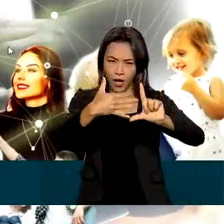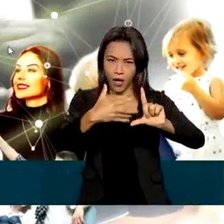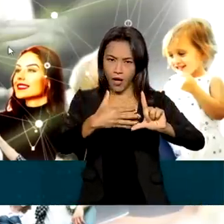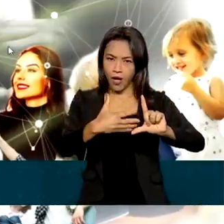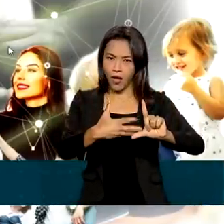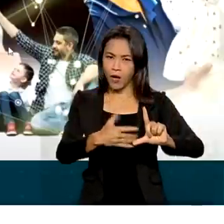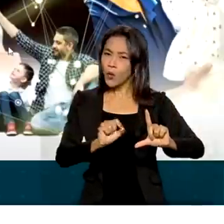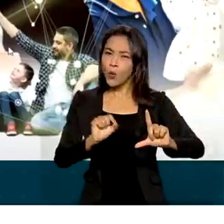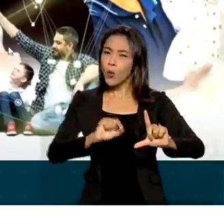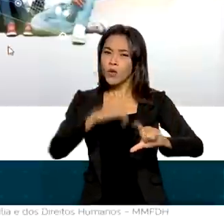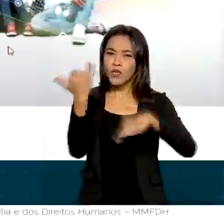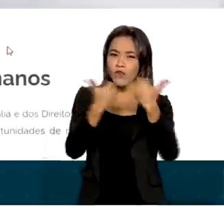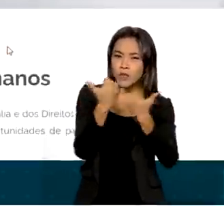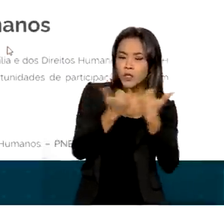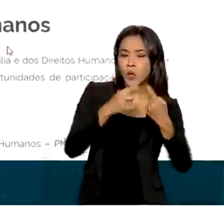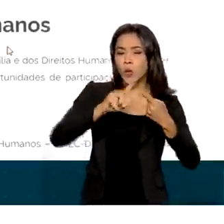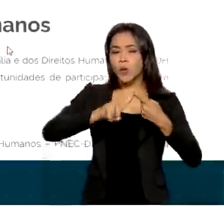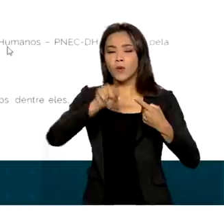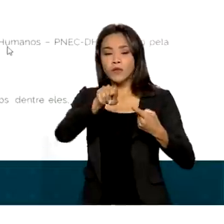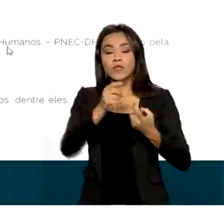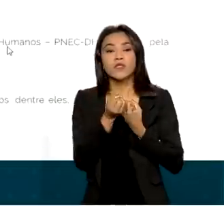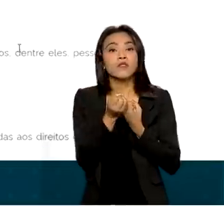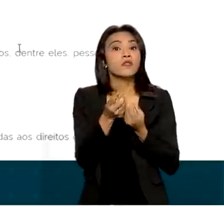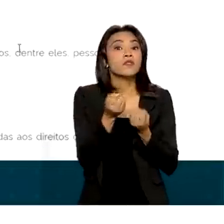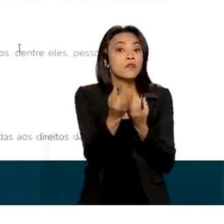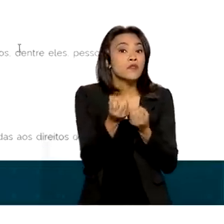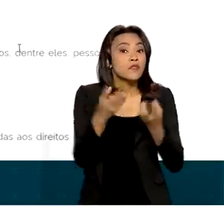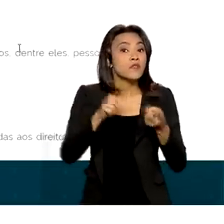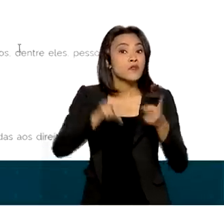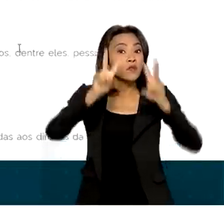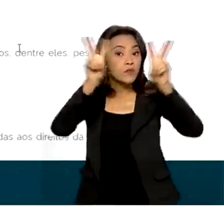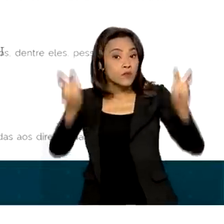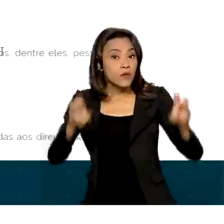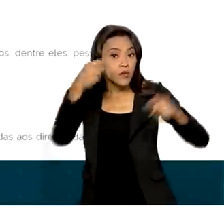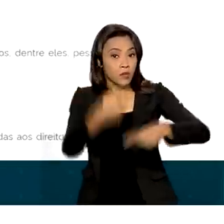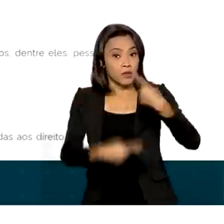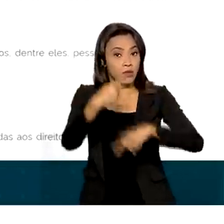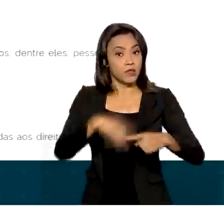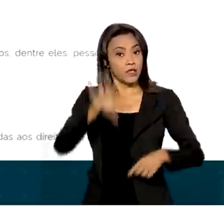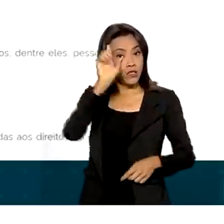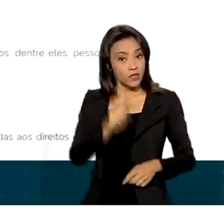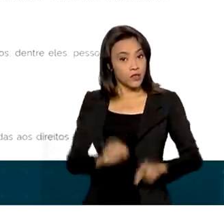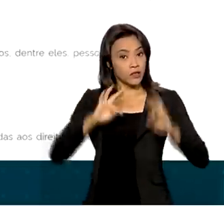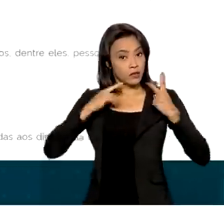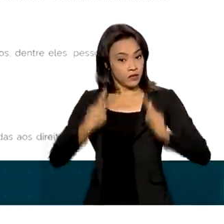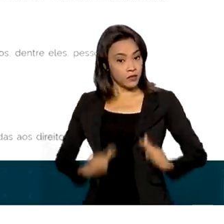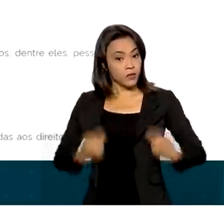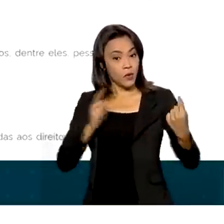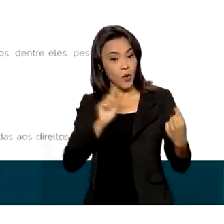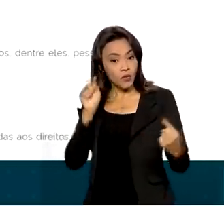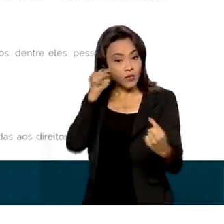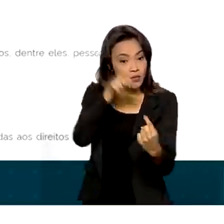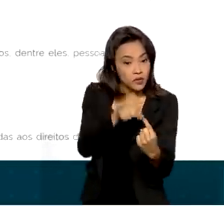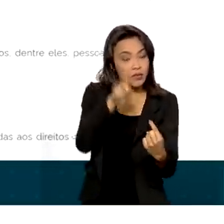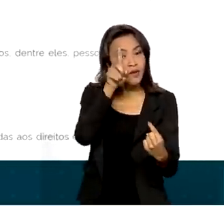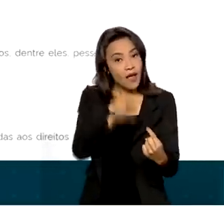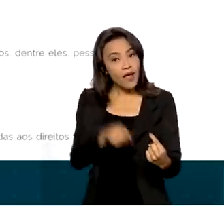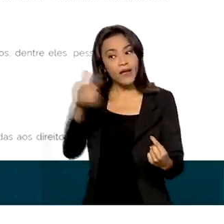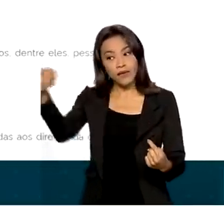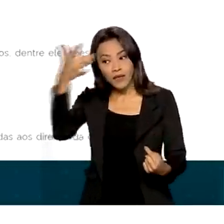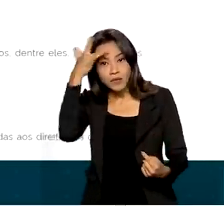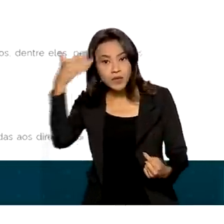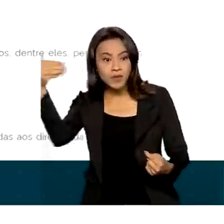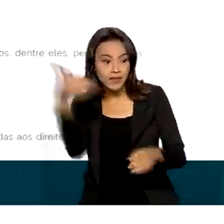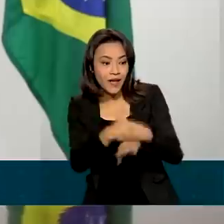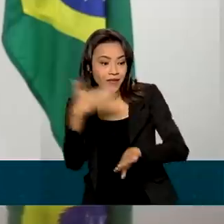lugar informações e dados sobre políticas públicas de direitos humanos. O objetivo é ampliar o acesso aos